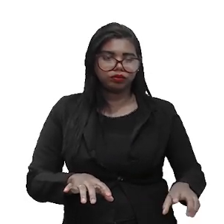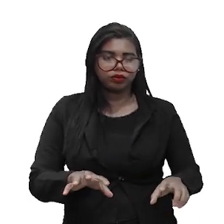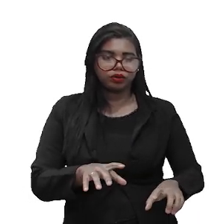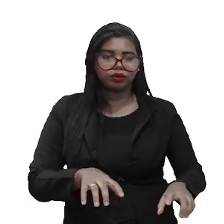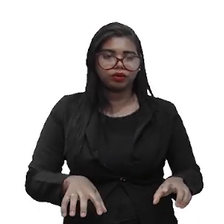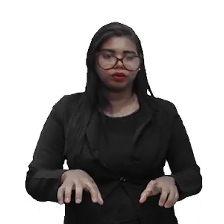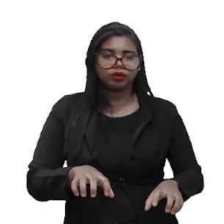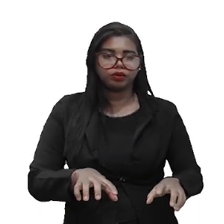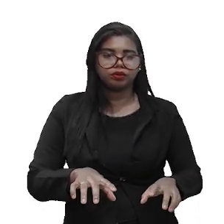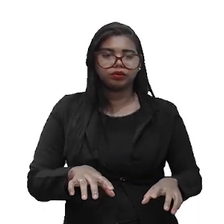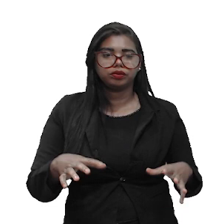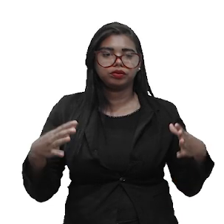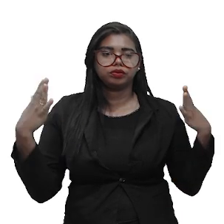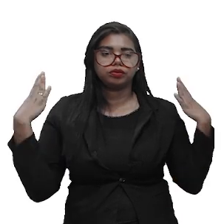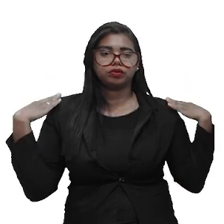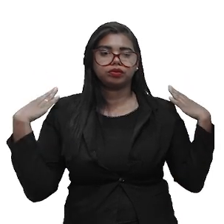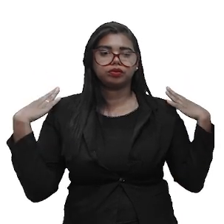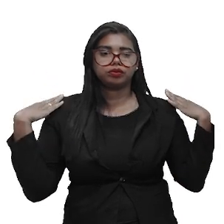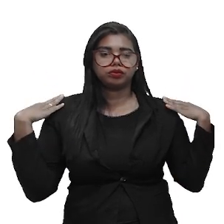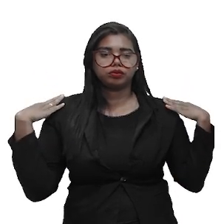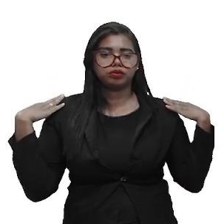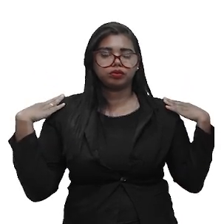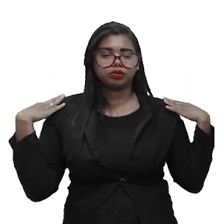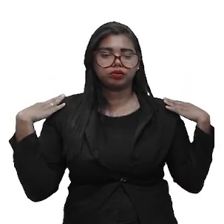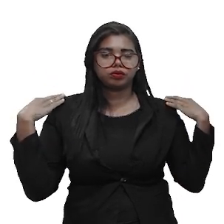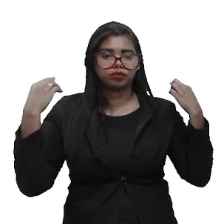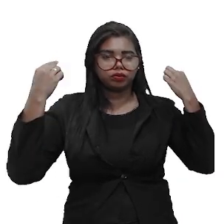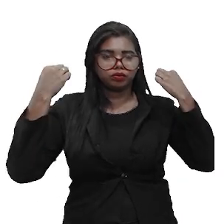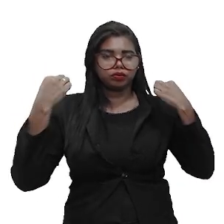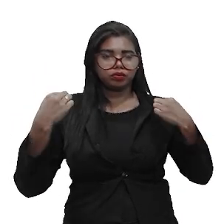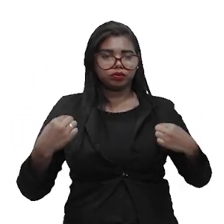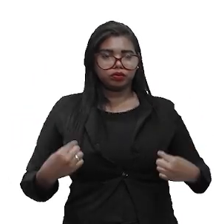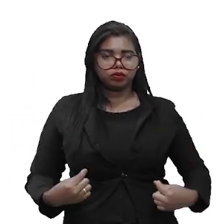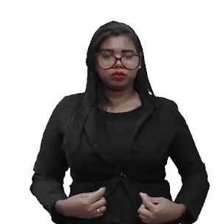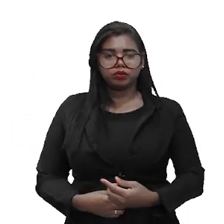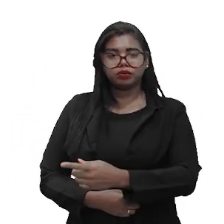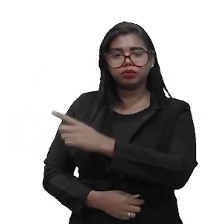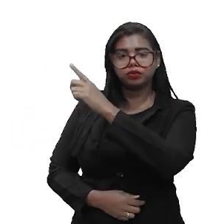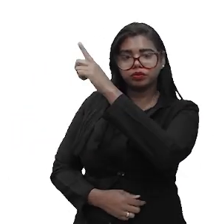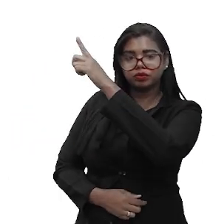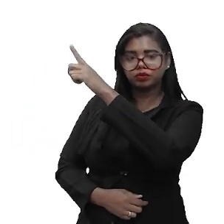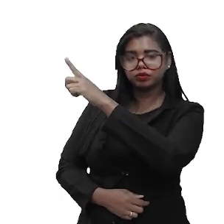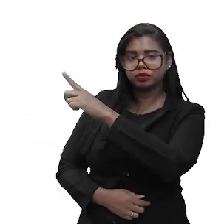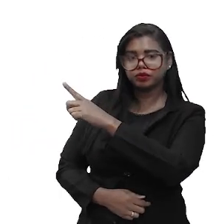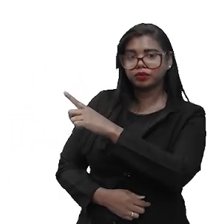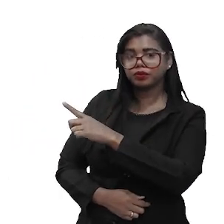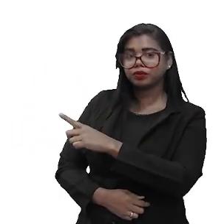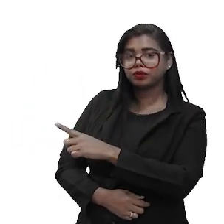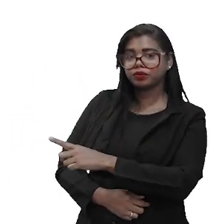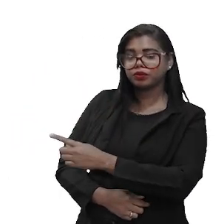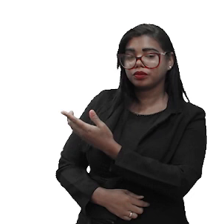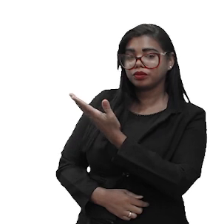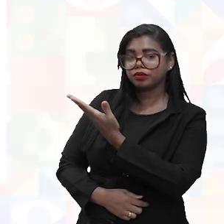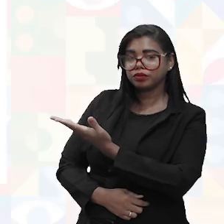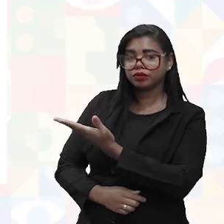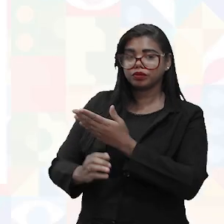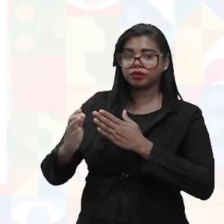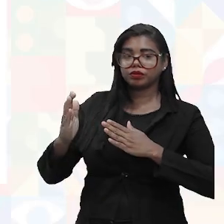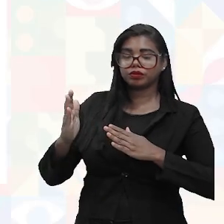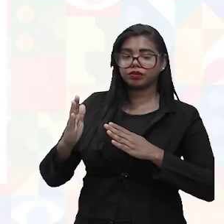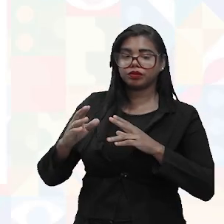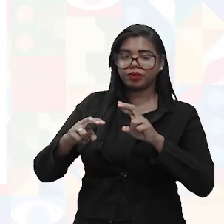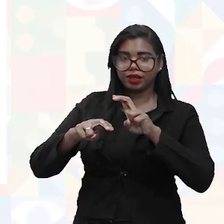braço. Os ombros, o quadril alinhado, né? O encosto, o seu encosto tem que ser adaptado à